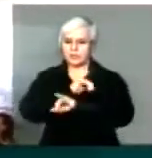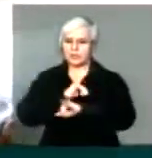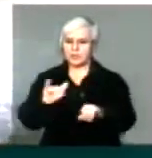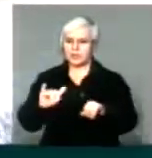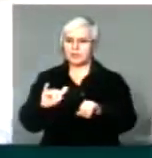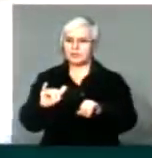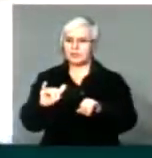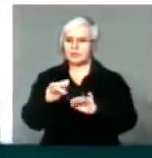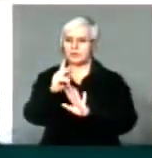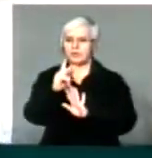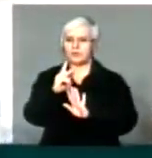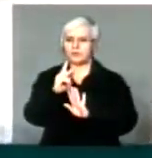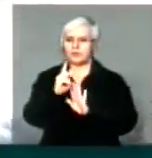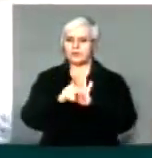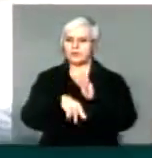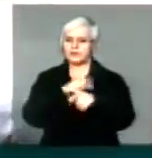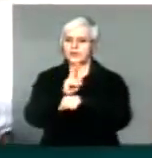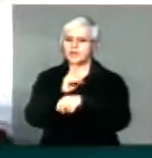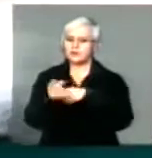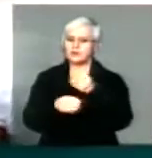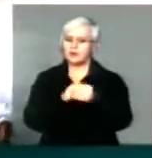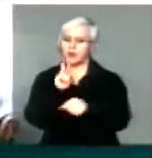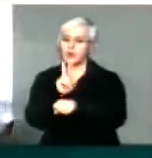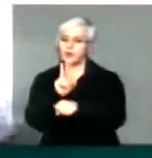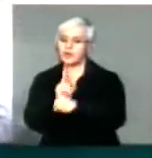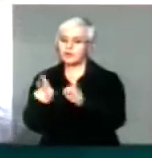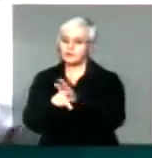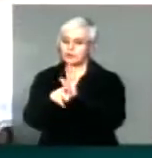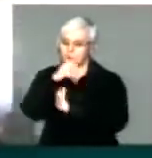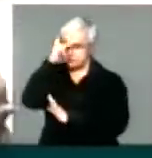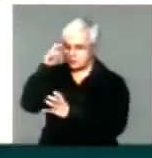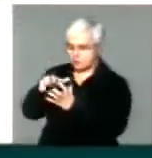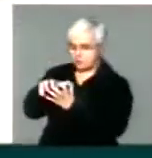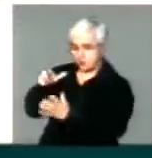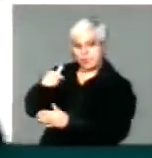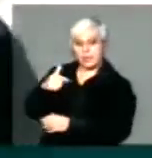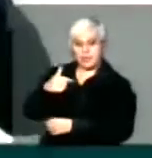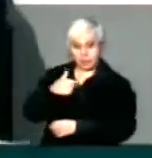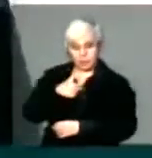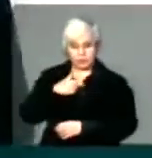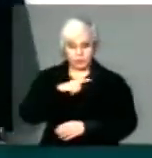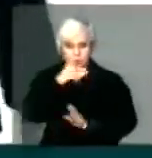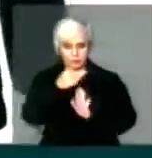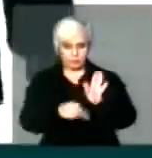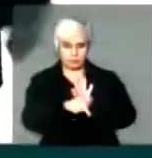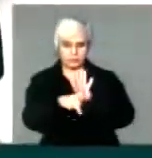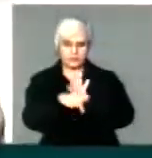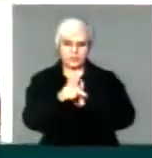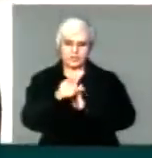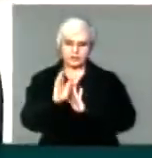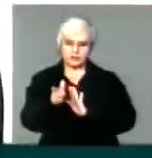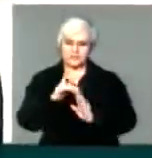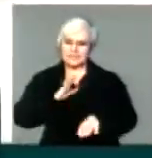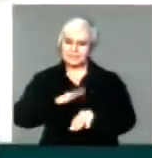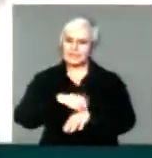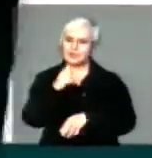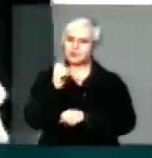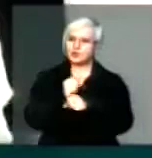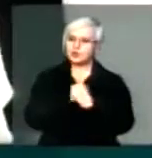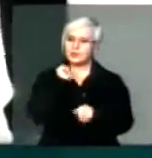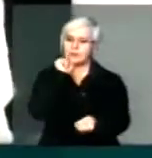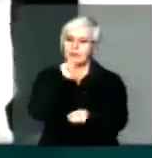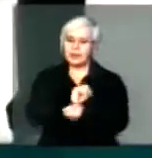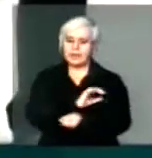sou autor de um projeto de lei apensado a outros que regulamentam a profissão de cuidador. O projeto está há mais de um ano